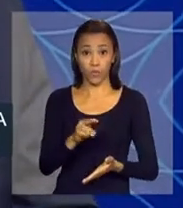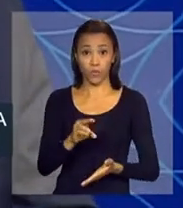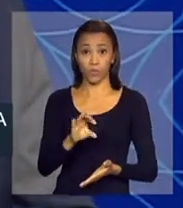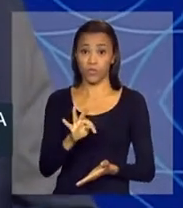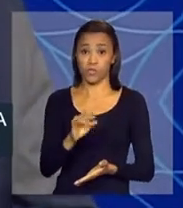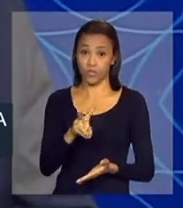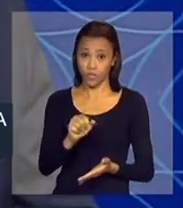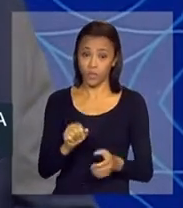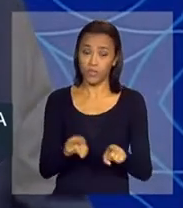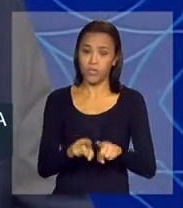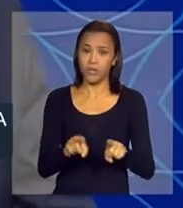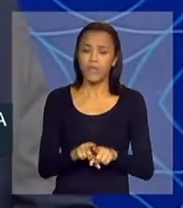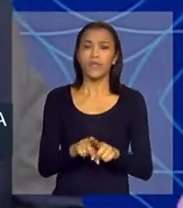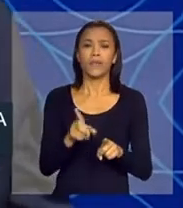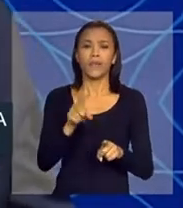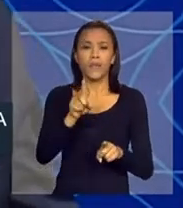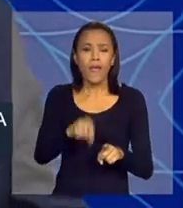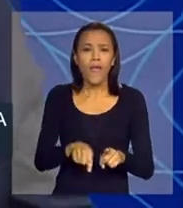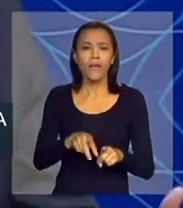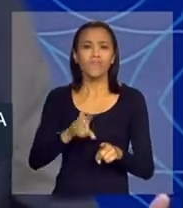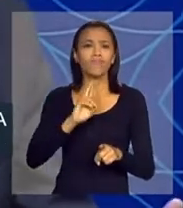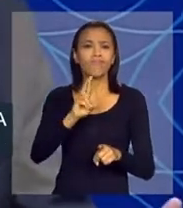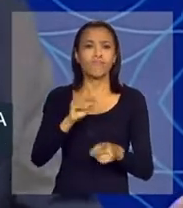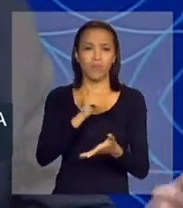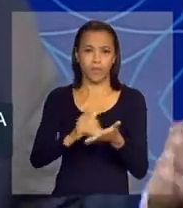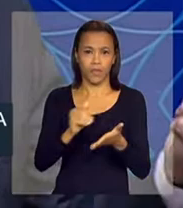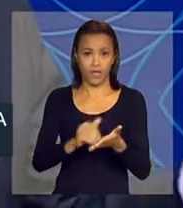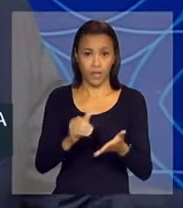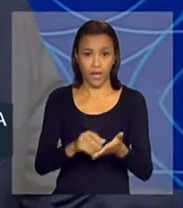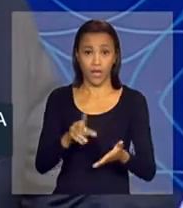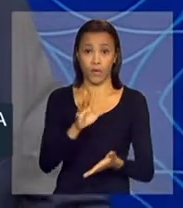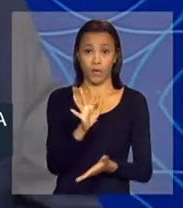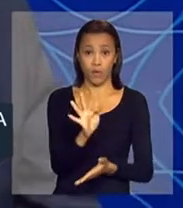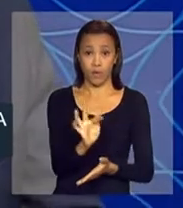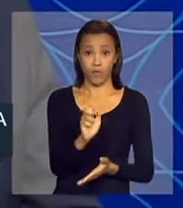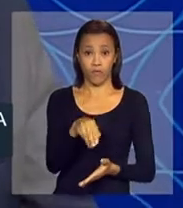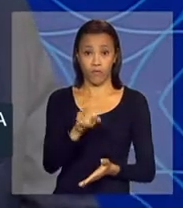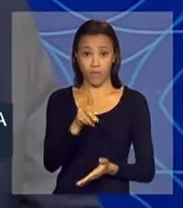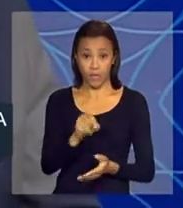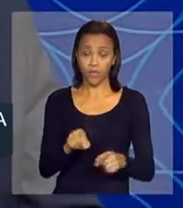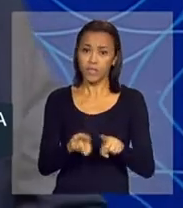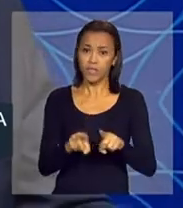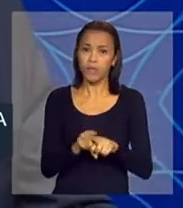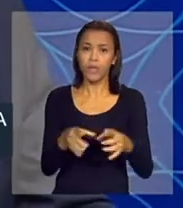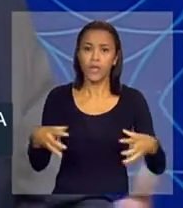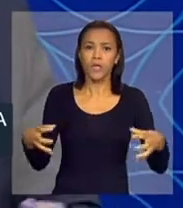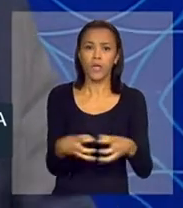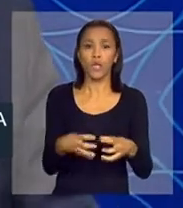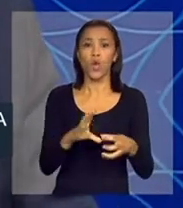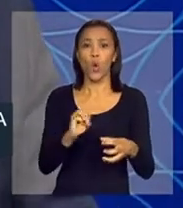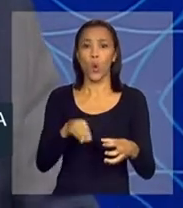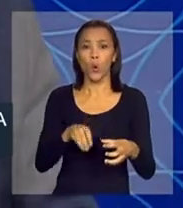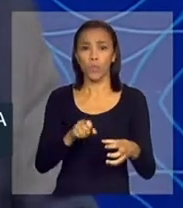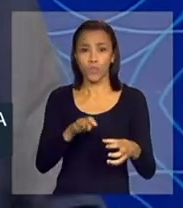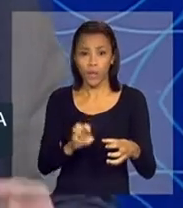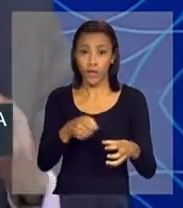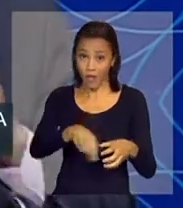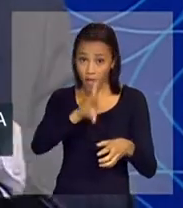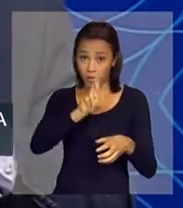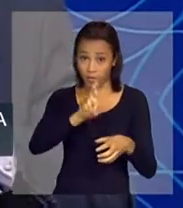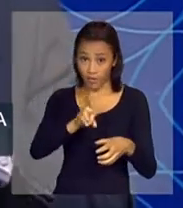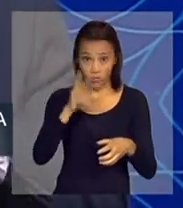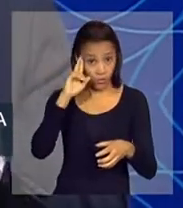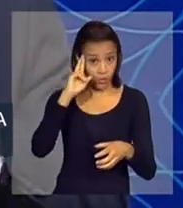-Copa, que é dirigida pelo nosso secretário Luiz Fernandes, e o comitê organizador local, aqui representado pelo seu diretor